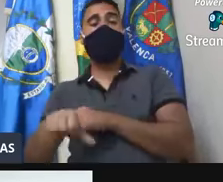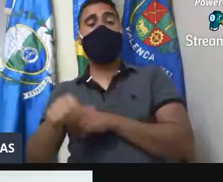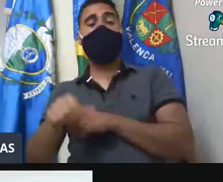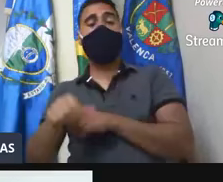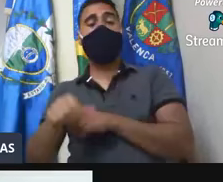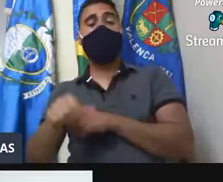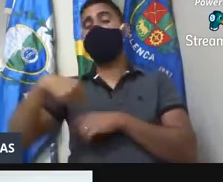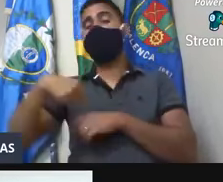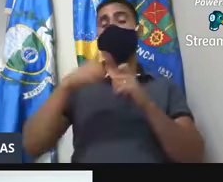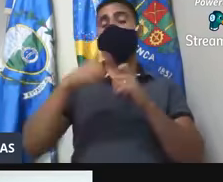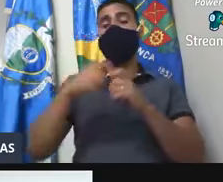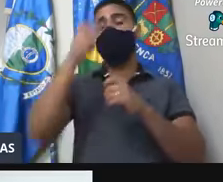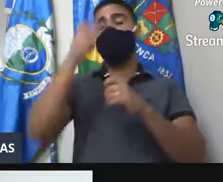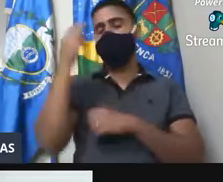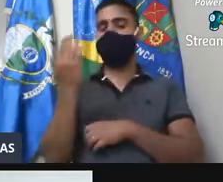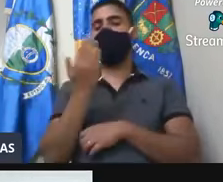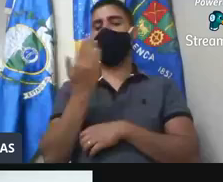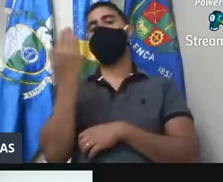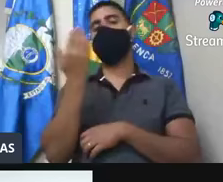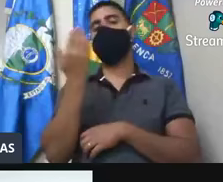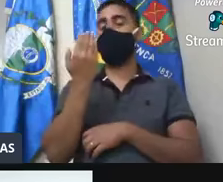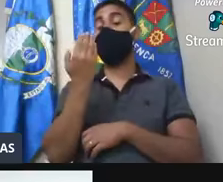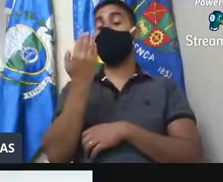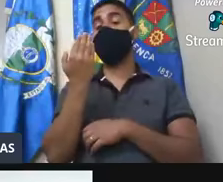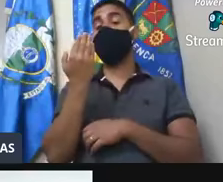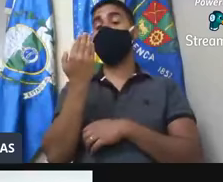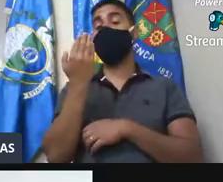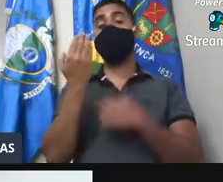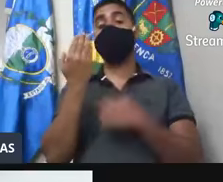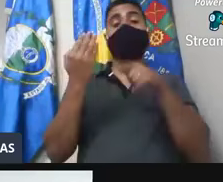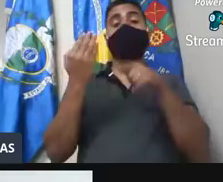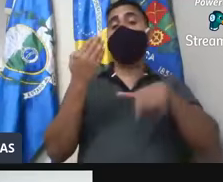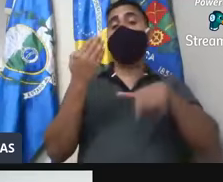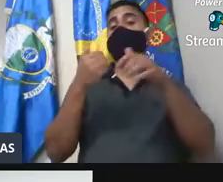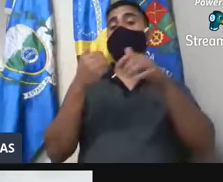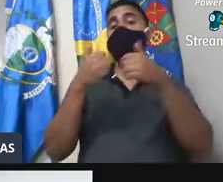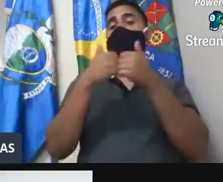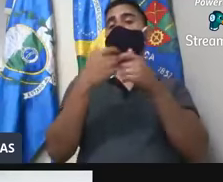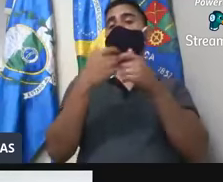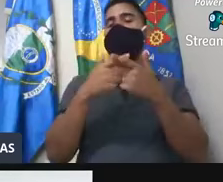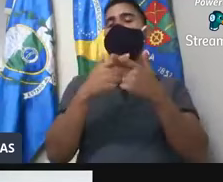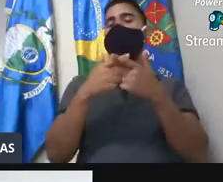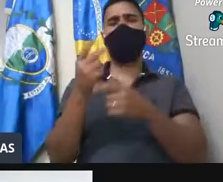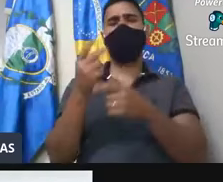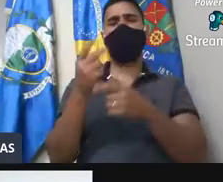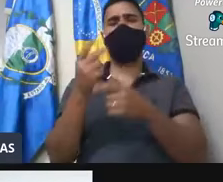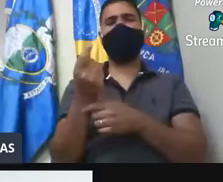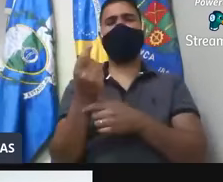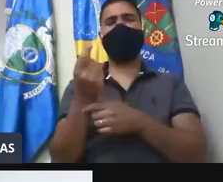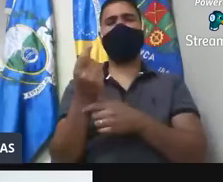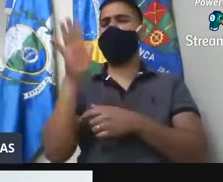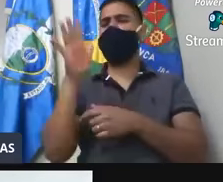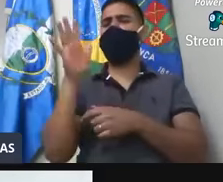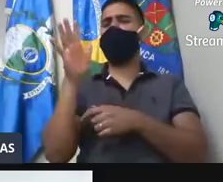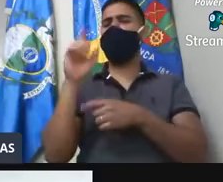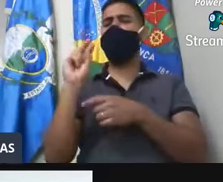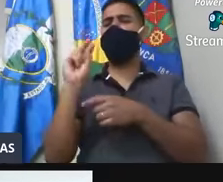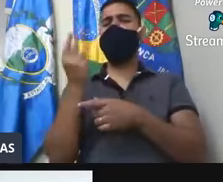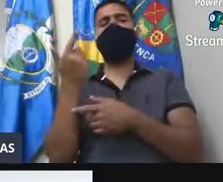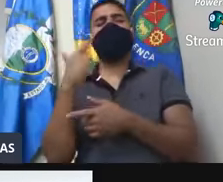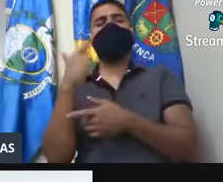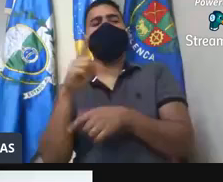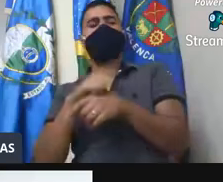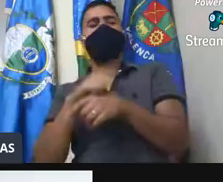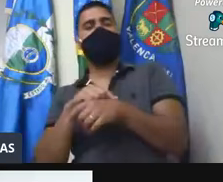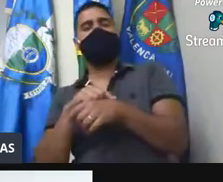até passam mal, nem pegam o transporte por conta do valor, por conta dos horários, por conta de voltar para